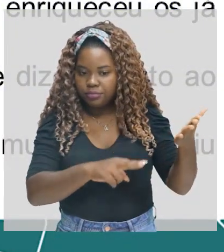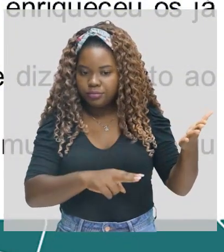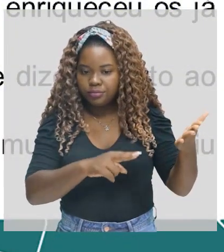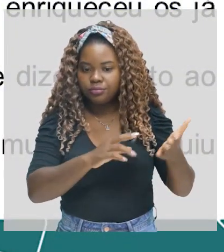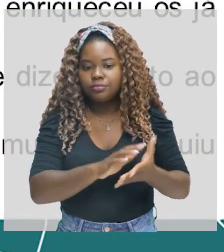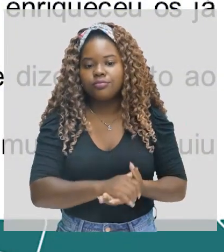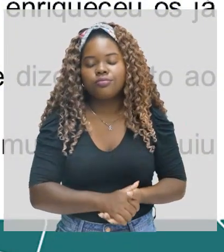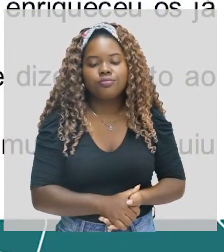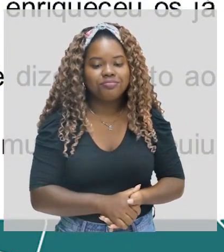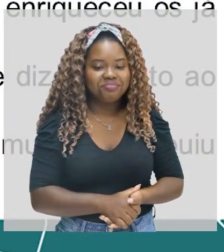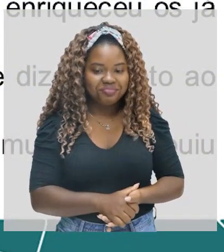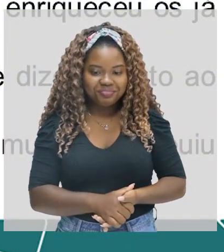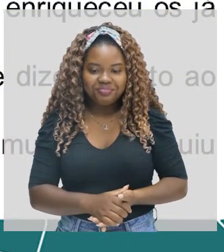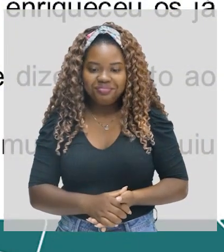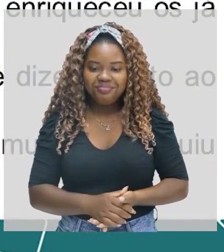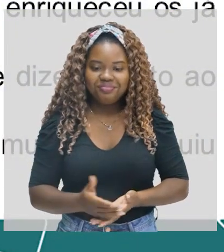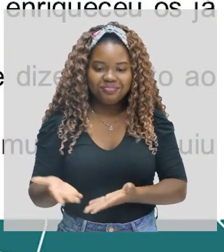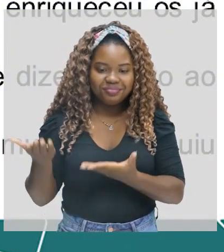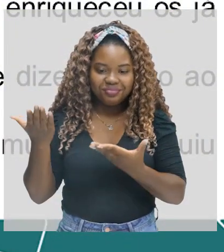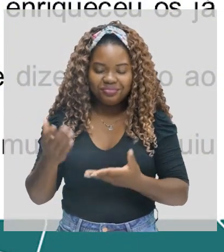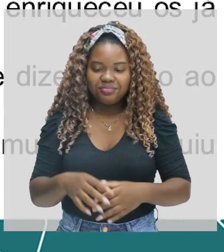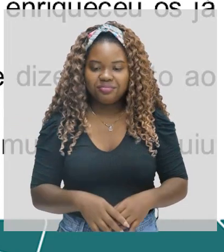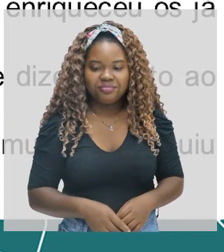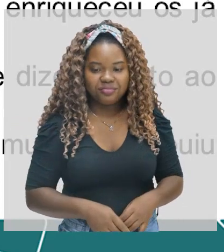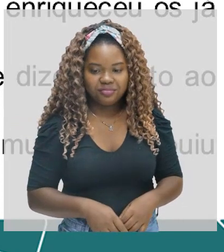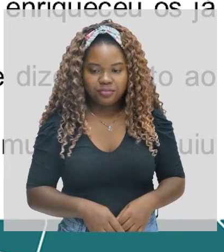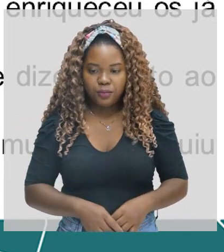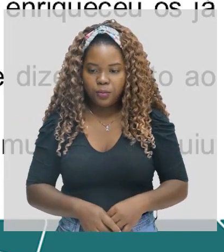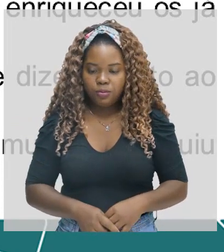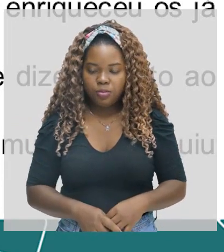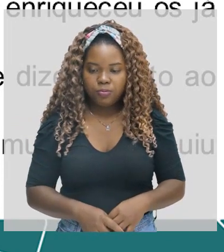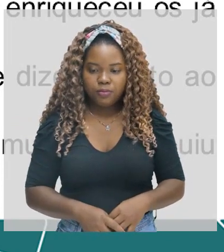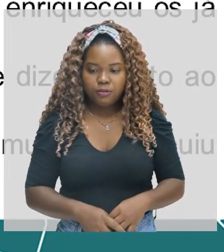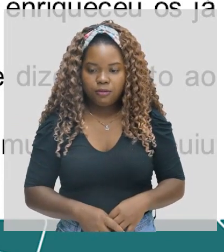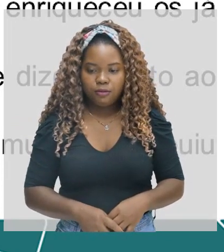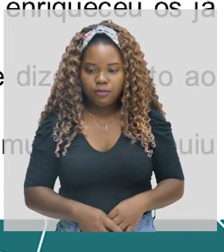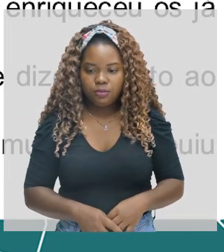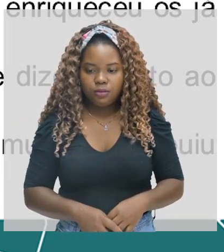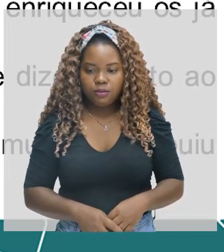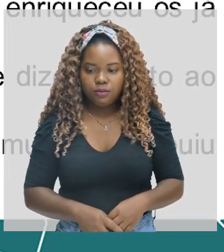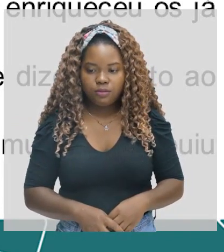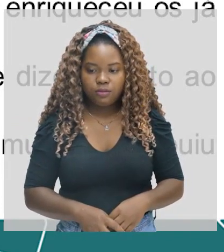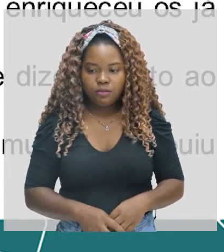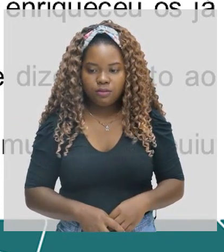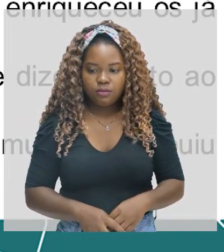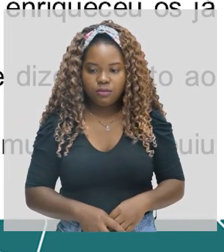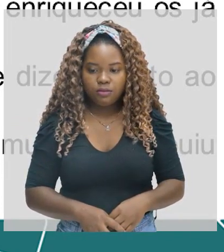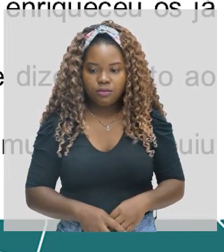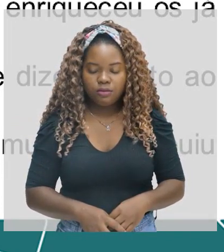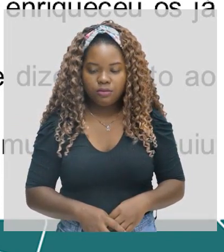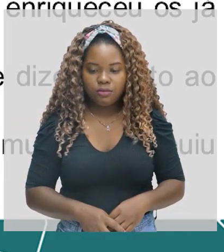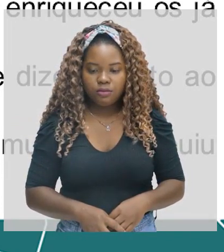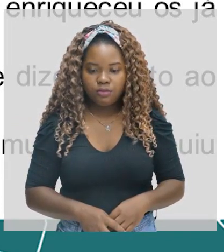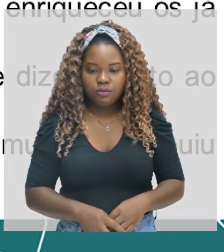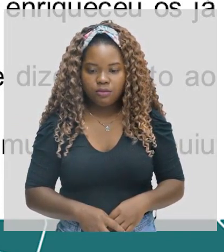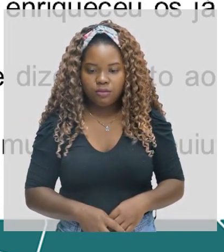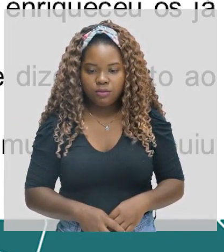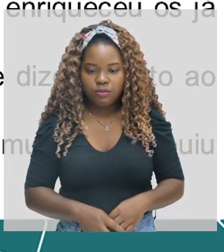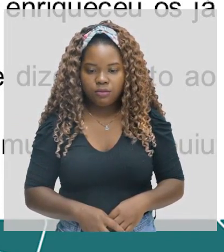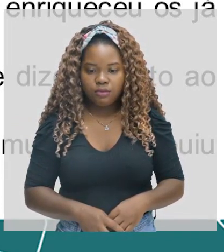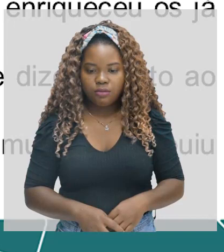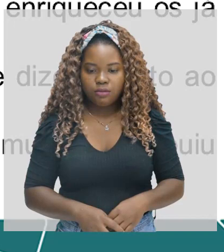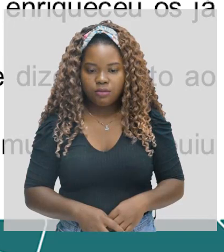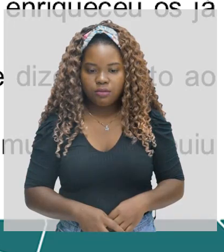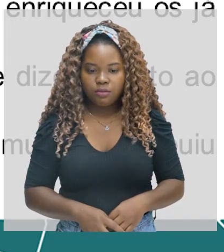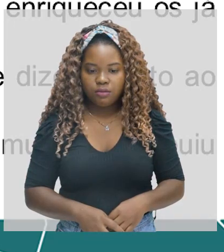Letra não. Questão 8. A liberdade de inspiração pregada pelos românticos correspondia também à liberdade formal.